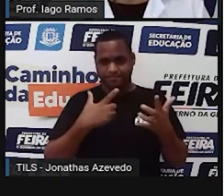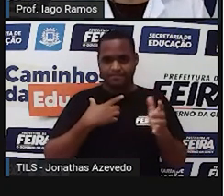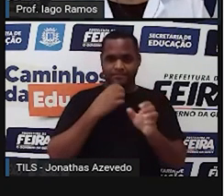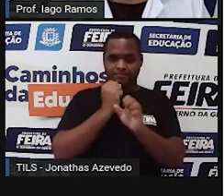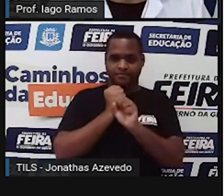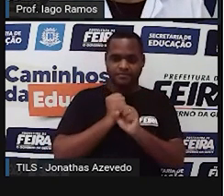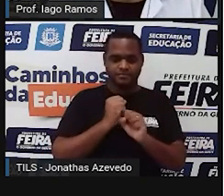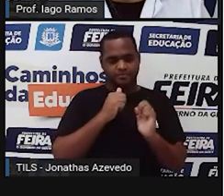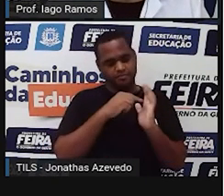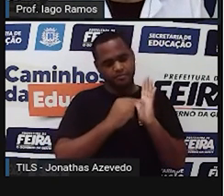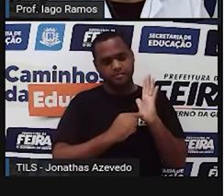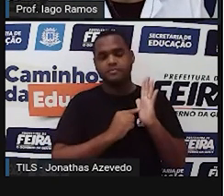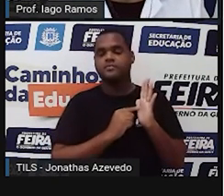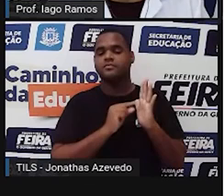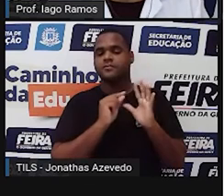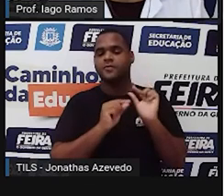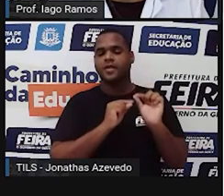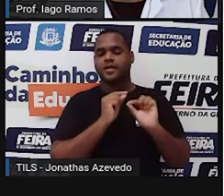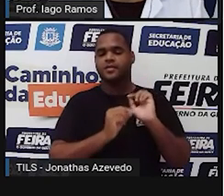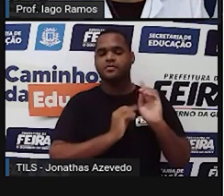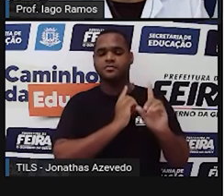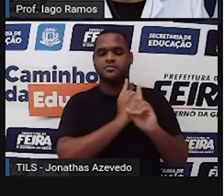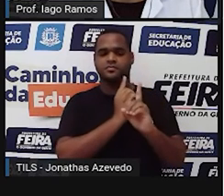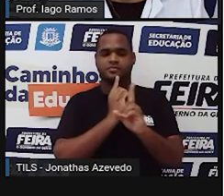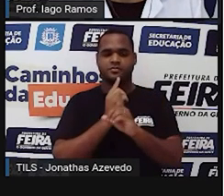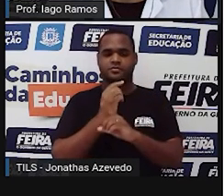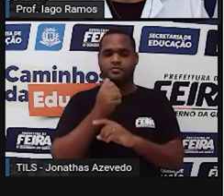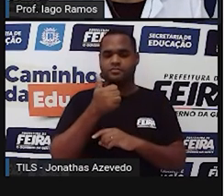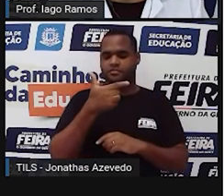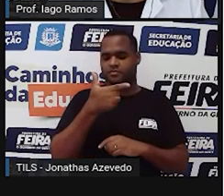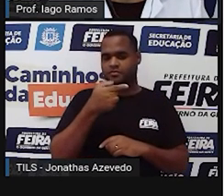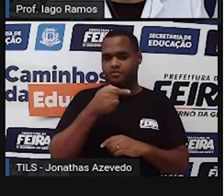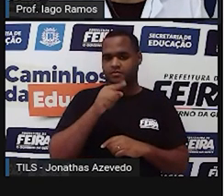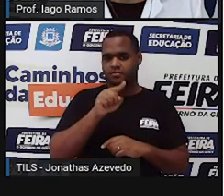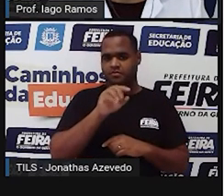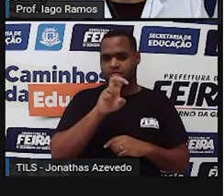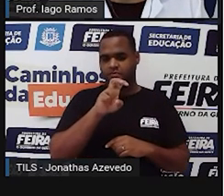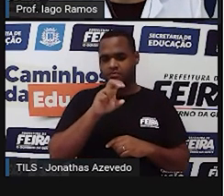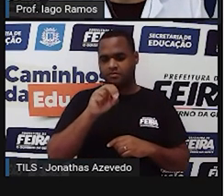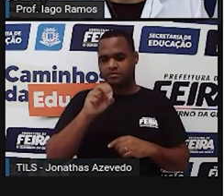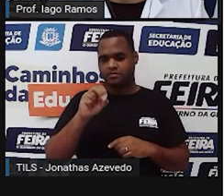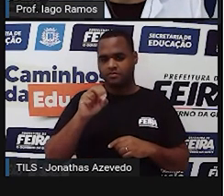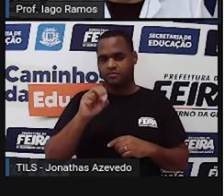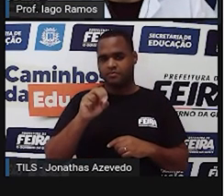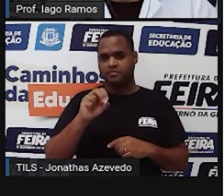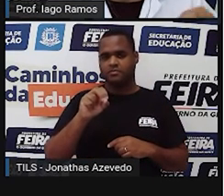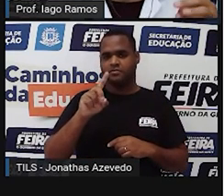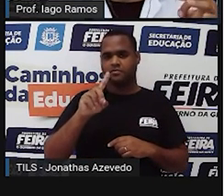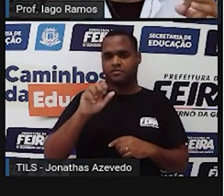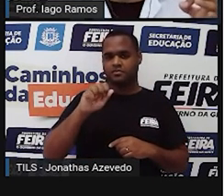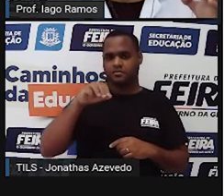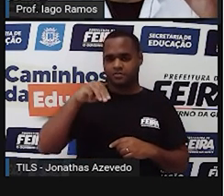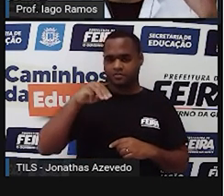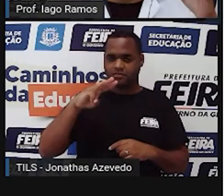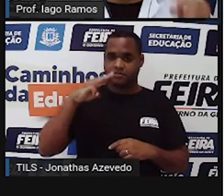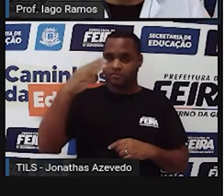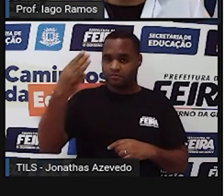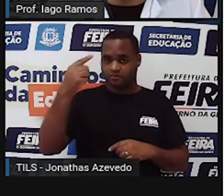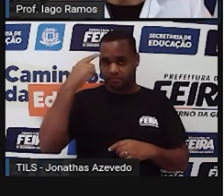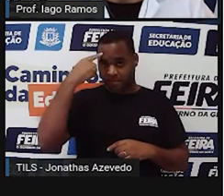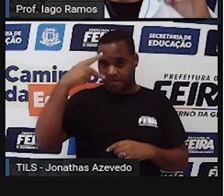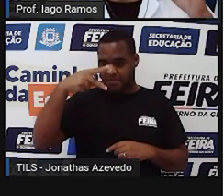calculadora, a gente encontra 127.500 decâmetros cúbicos. A de Paulo Afonso